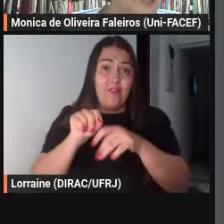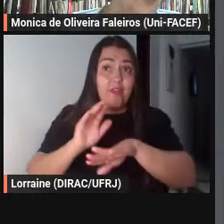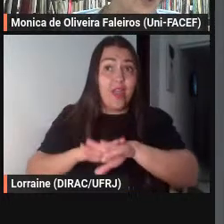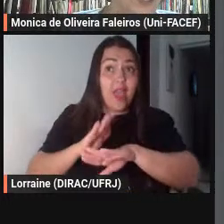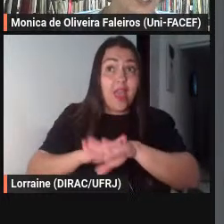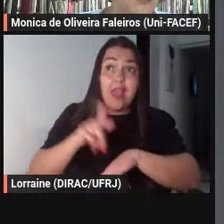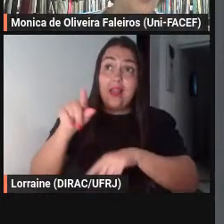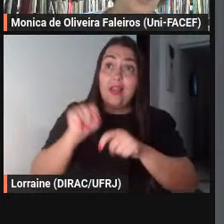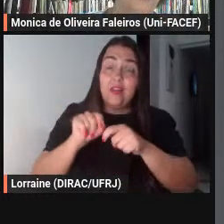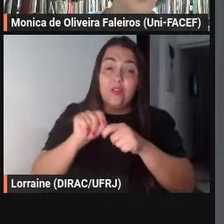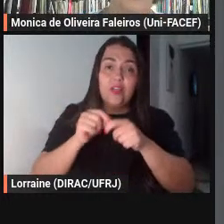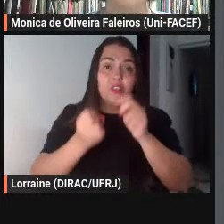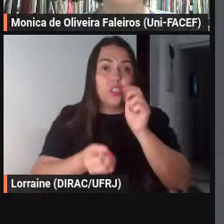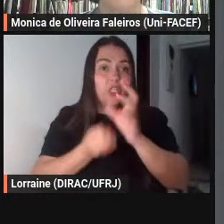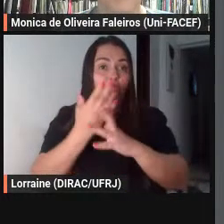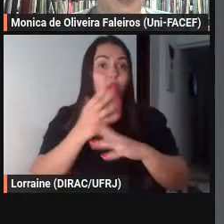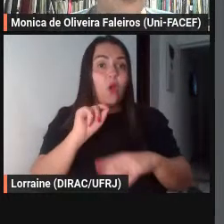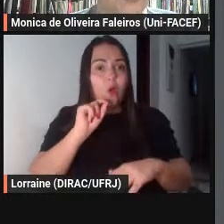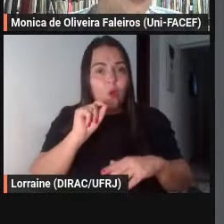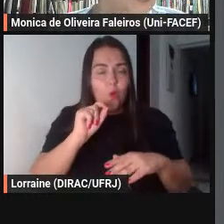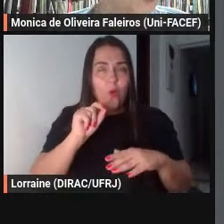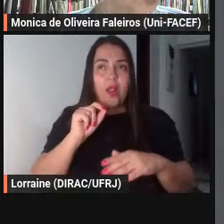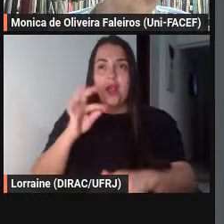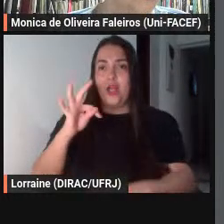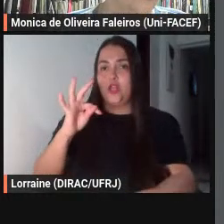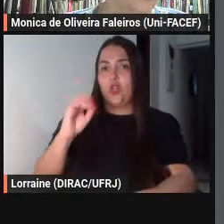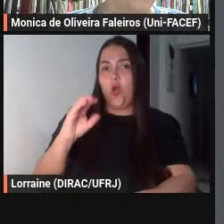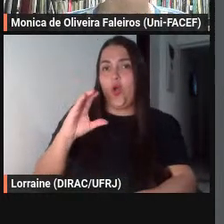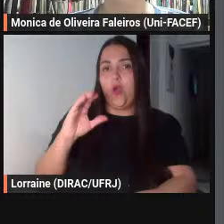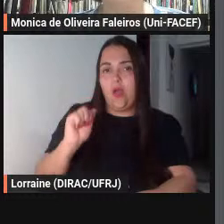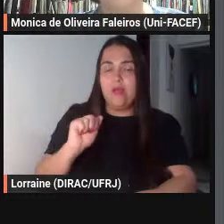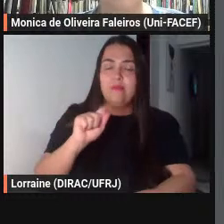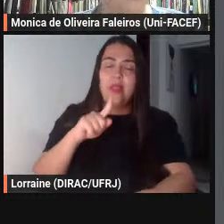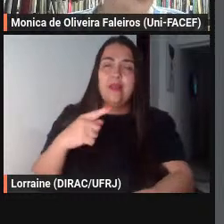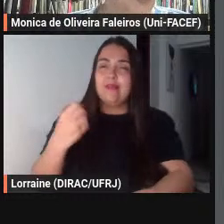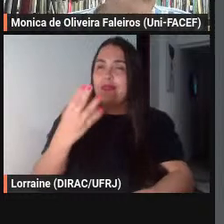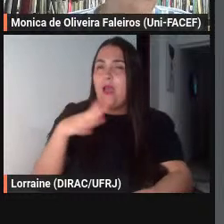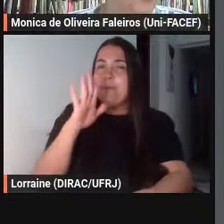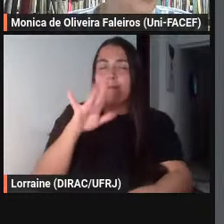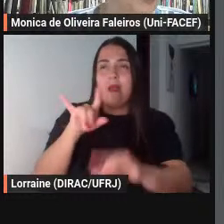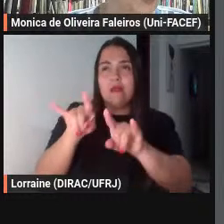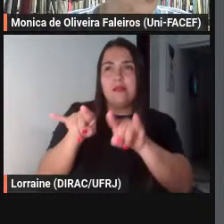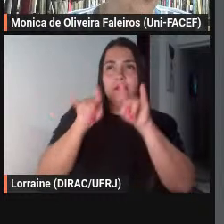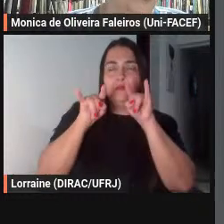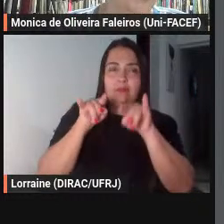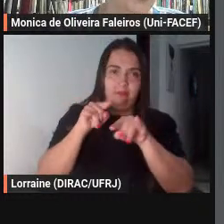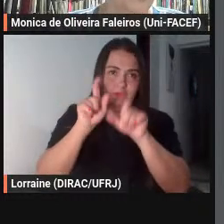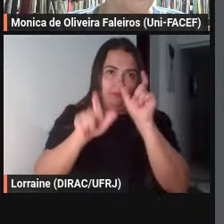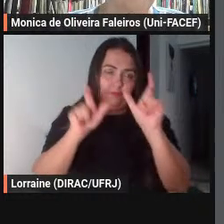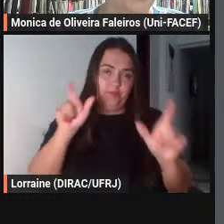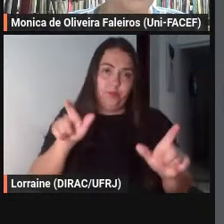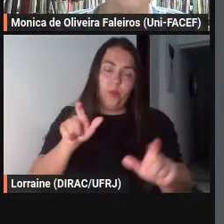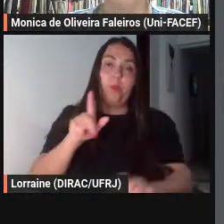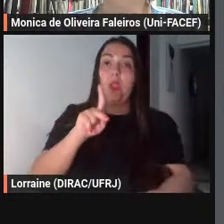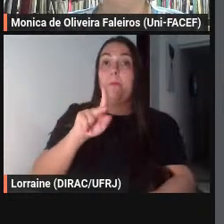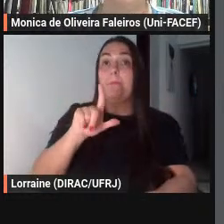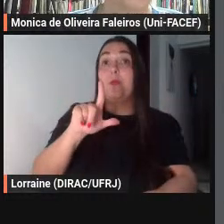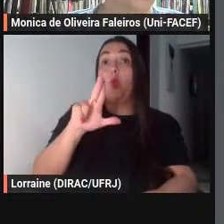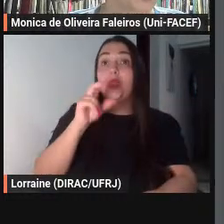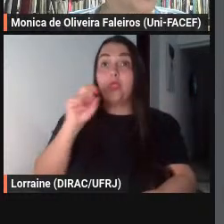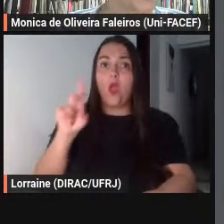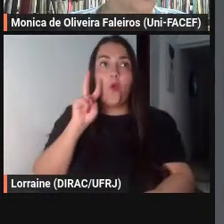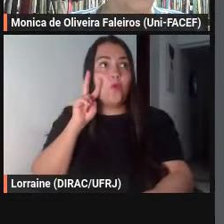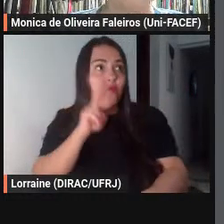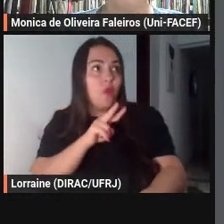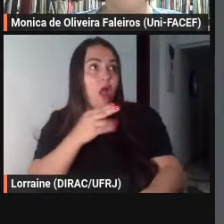uma toga que a deixava ainda mais irresistível Plutão ao ver aquilo foi o primeiro a babar na gravata